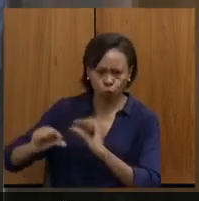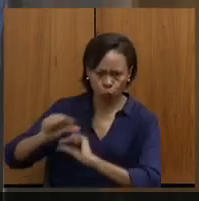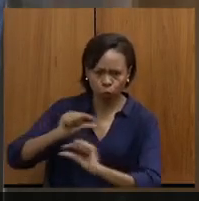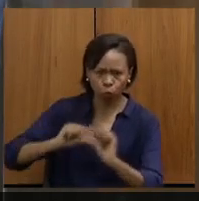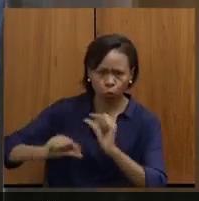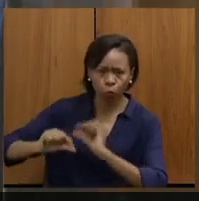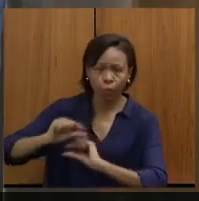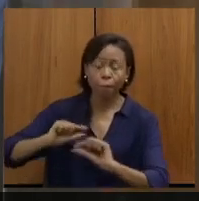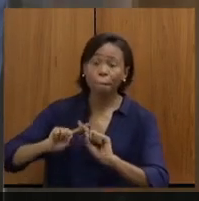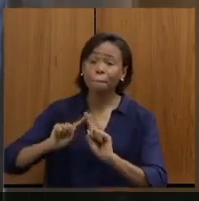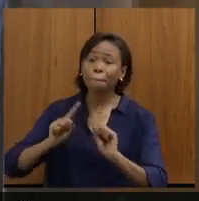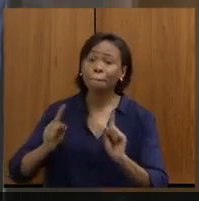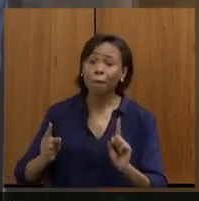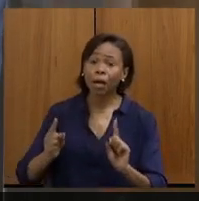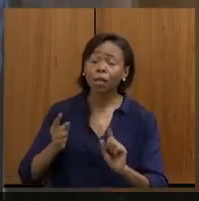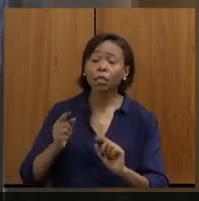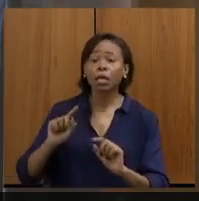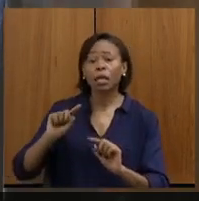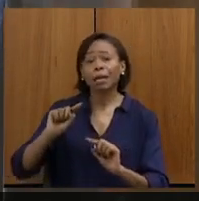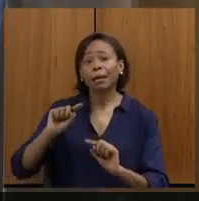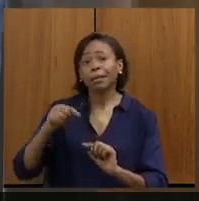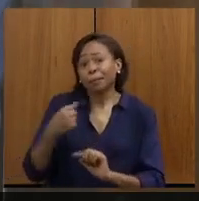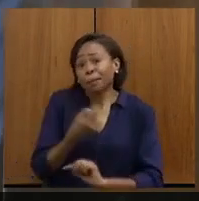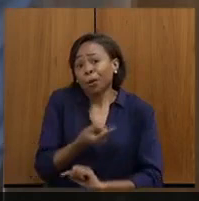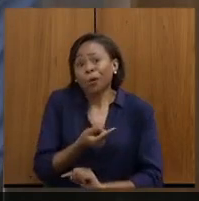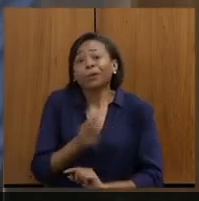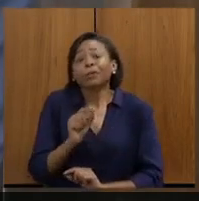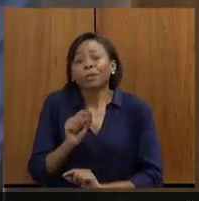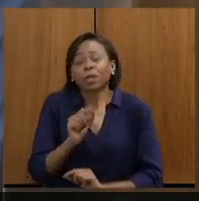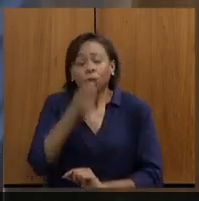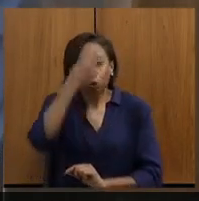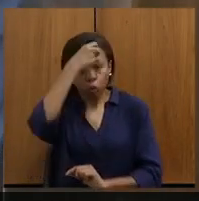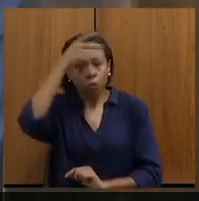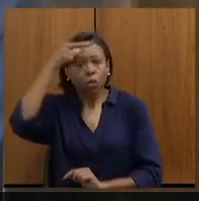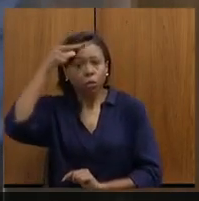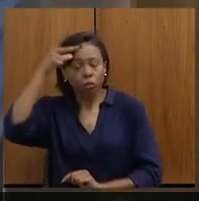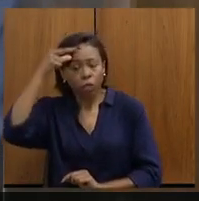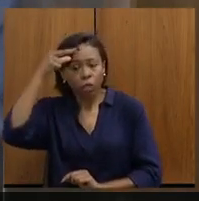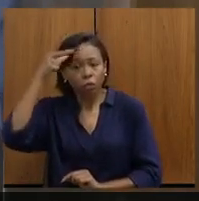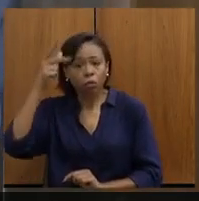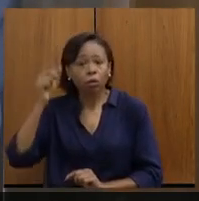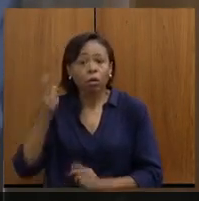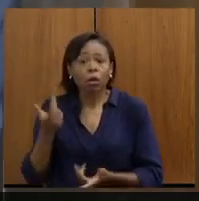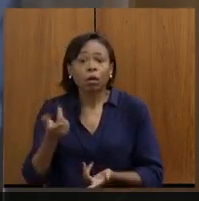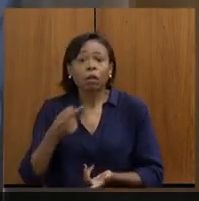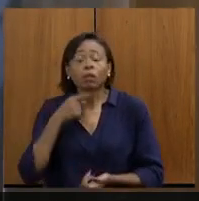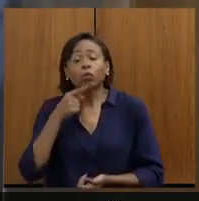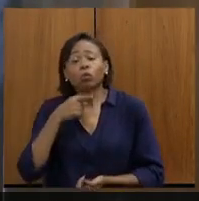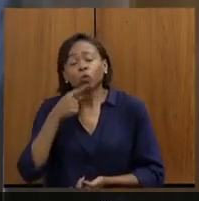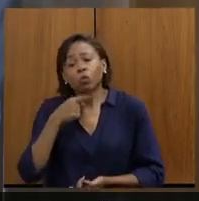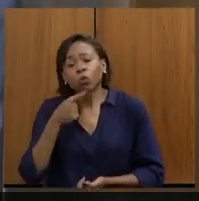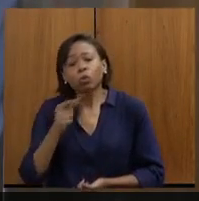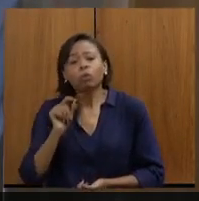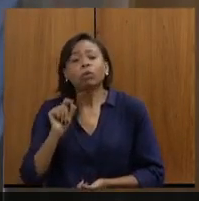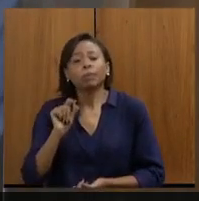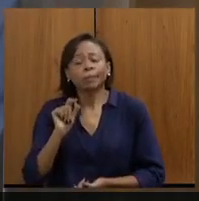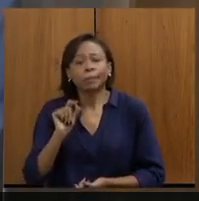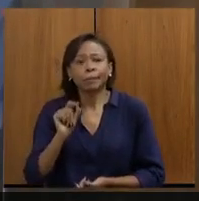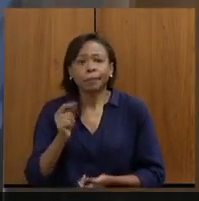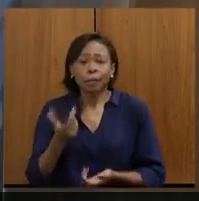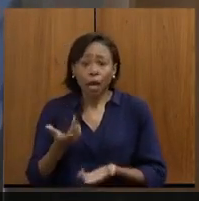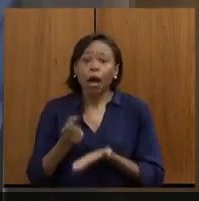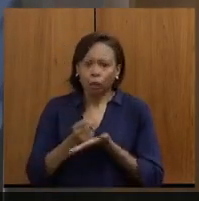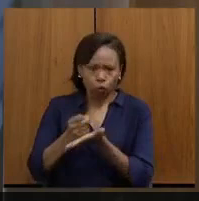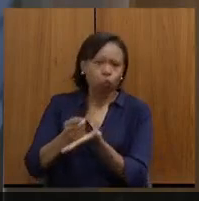depois da visita do governador a pergunta dos prefeitos principalmente é além da ajuda